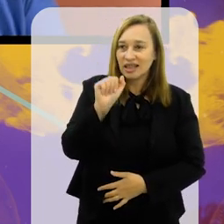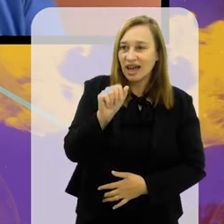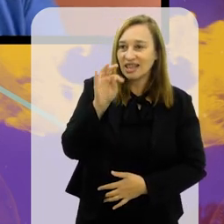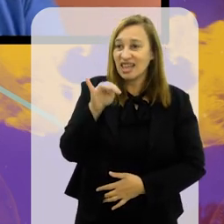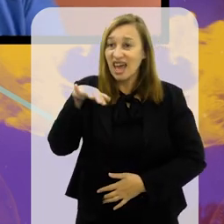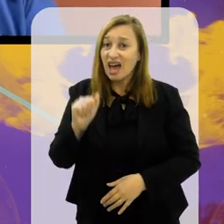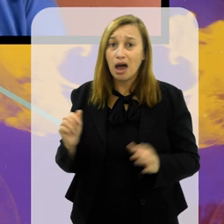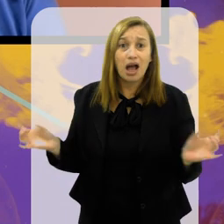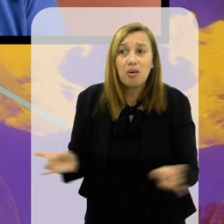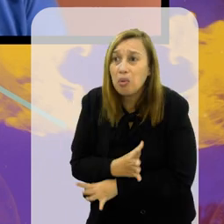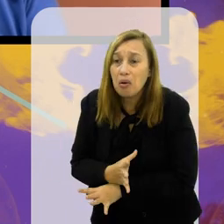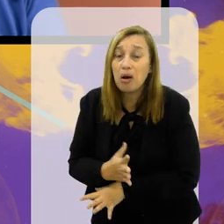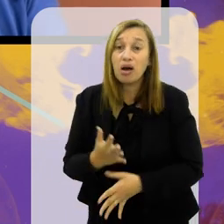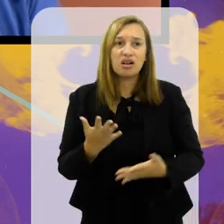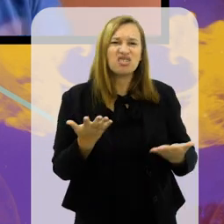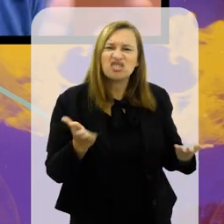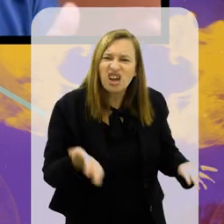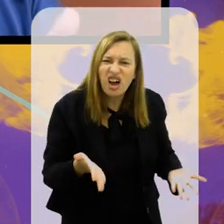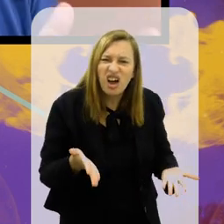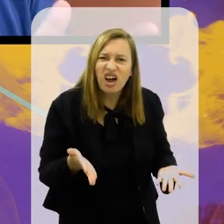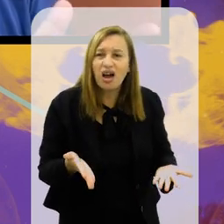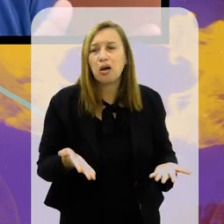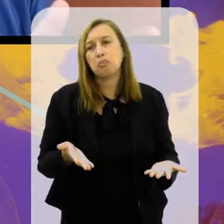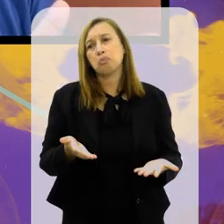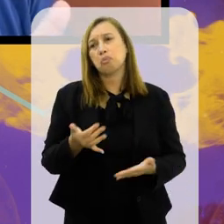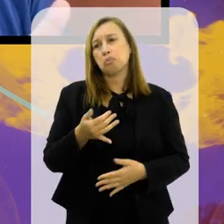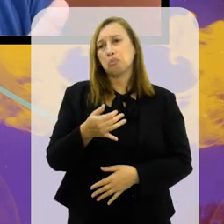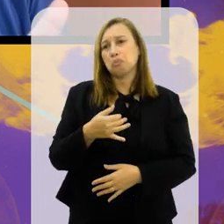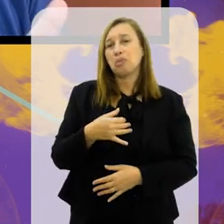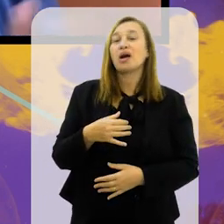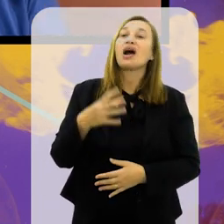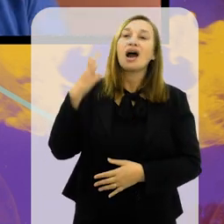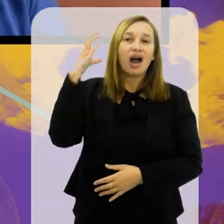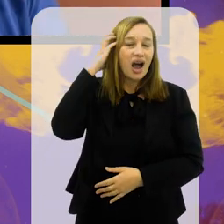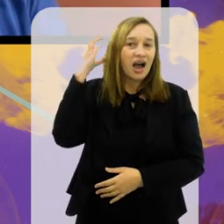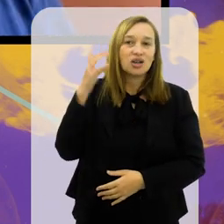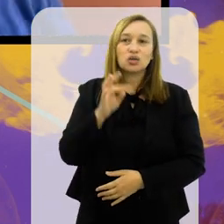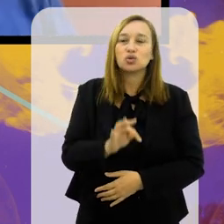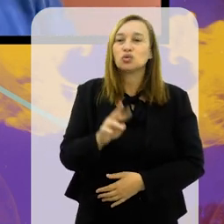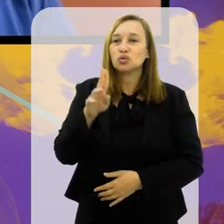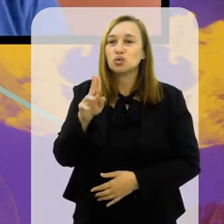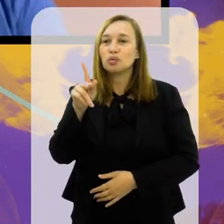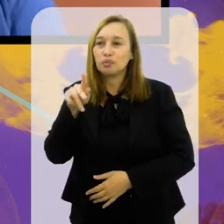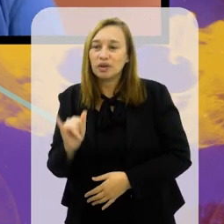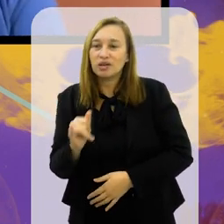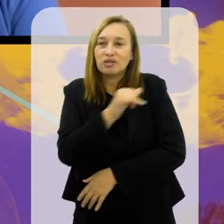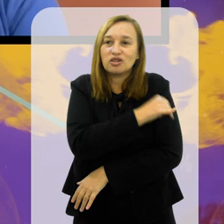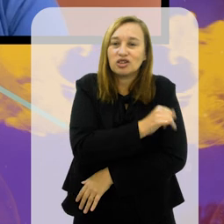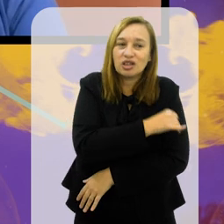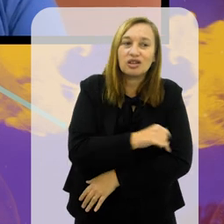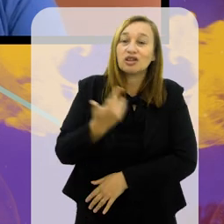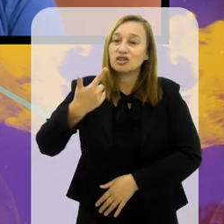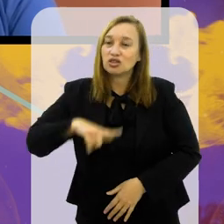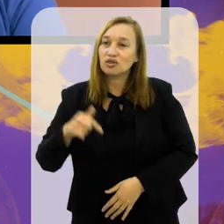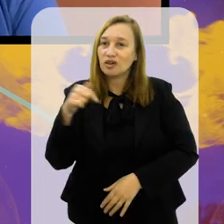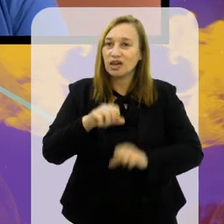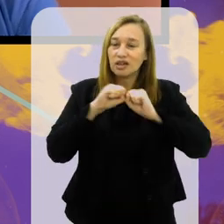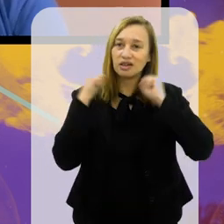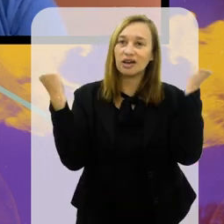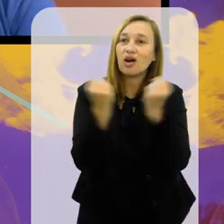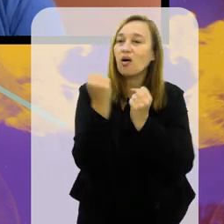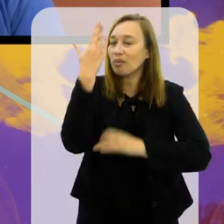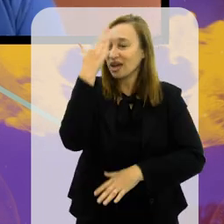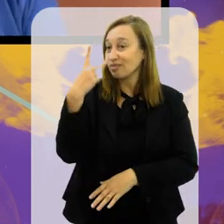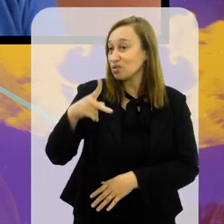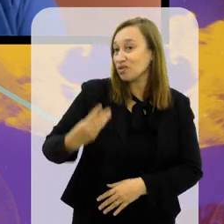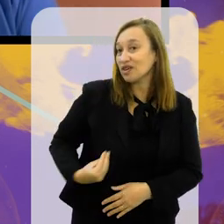correspondente da rádio Itatiai aqui no Rio de Janeiro. Acabou? Já terminou, né? Por hoje é só. E também da Super Rádio Tupi aqui do Rio de